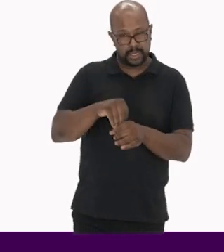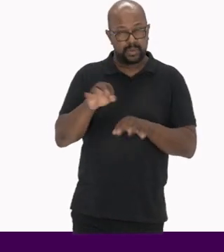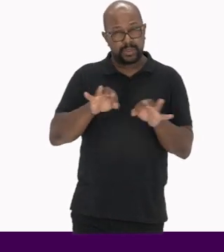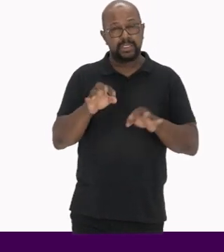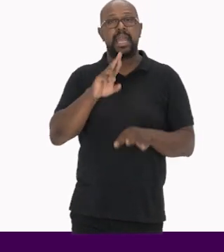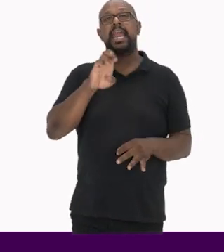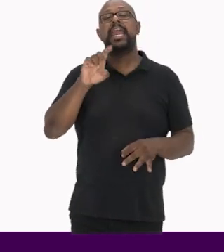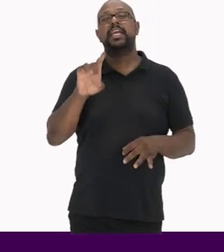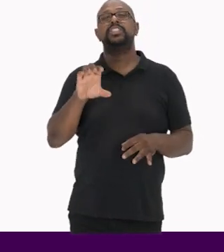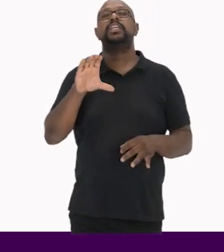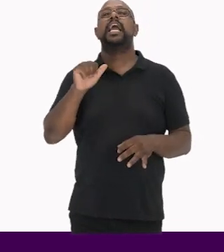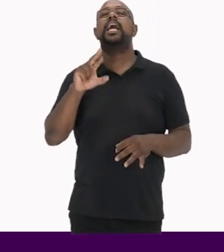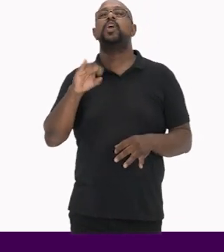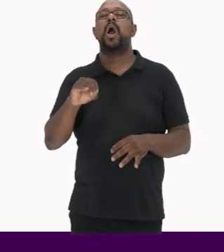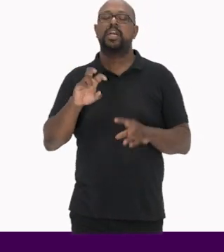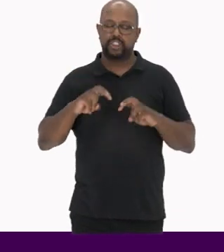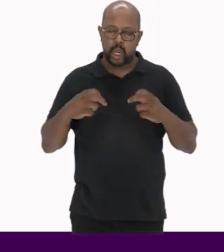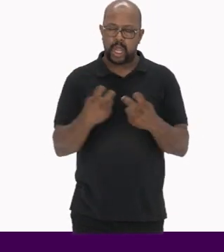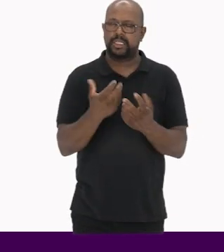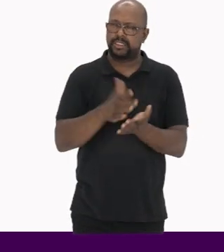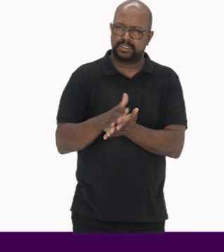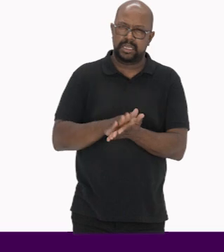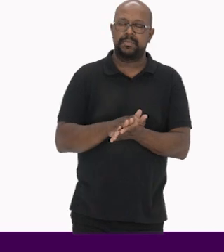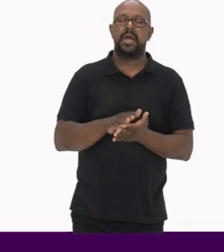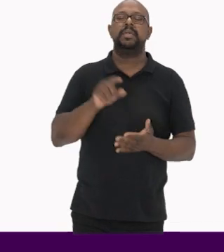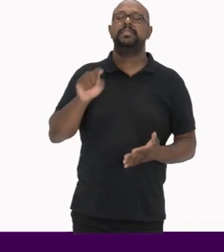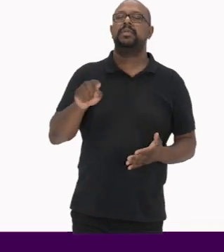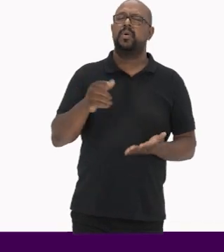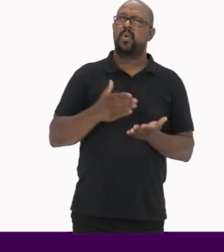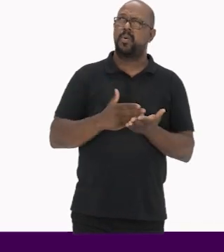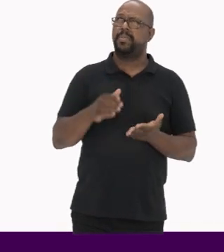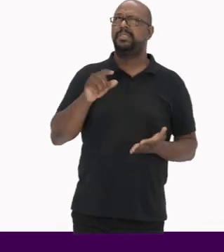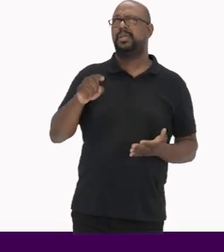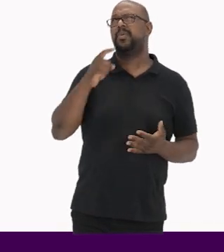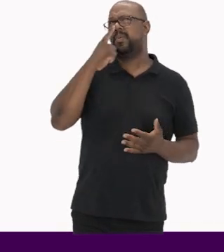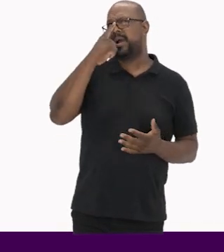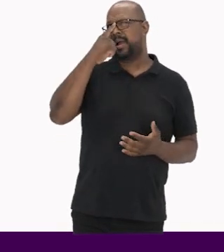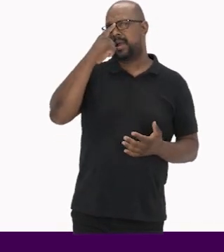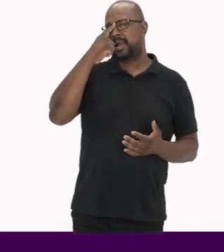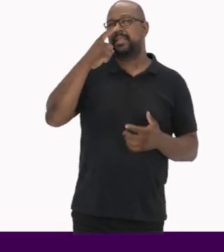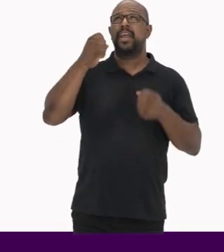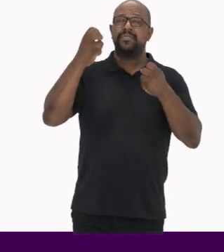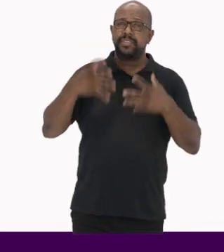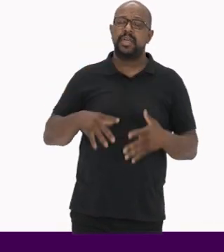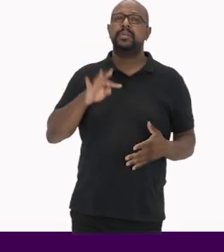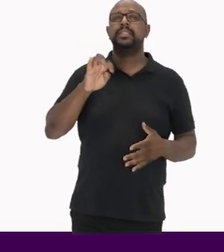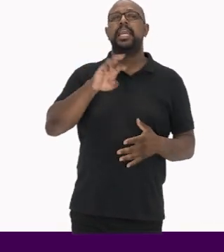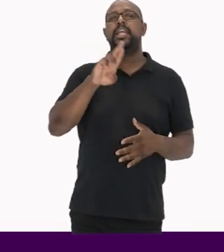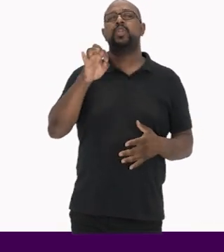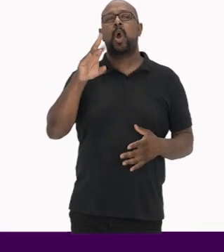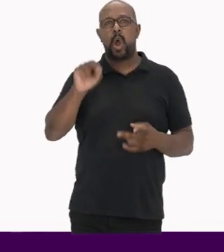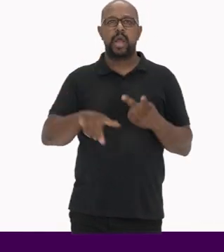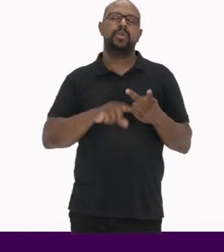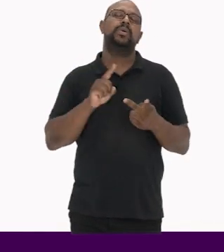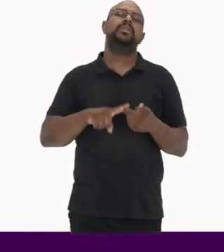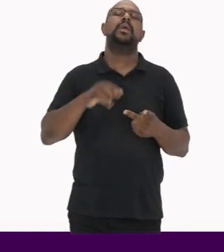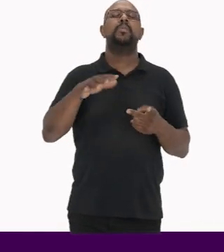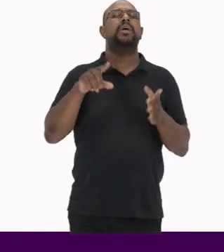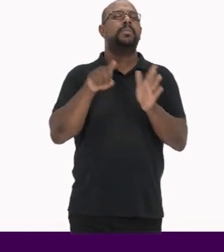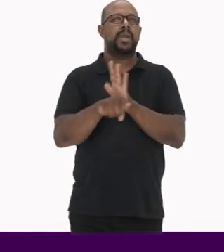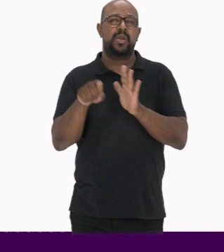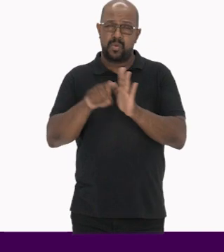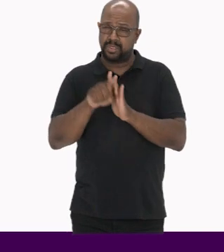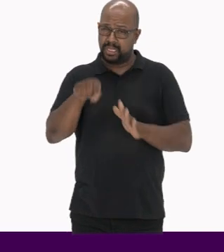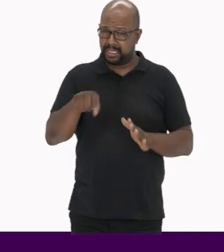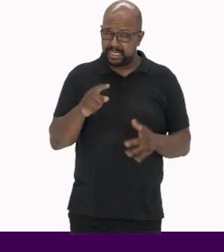do projeto Rede Carioca de Rodas de Samba Começa com a definição do território e depois as